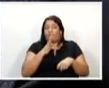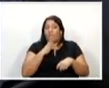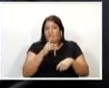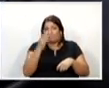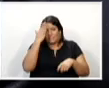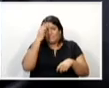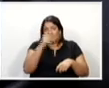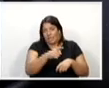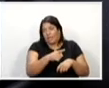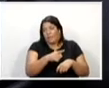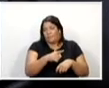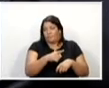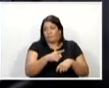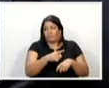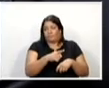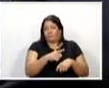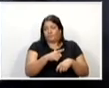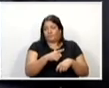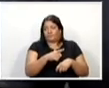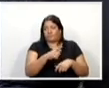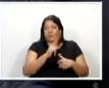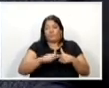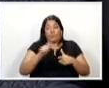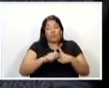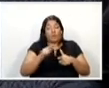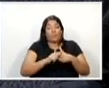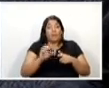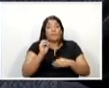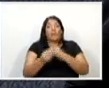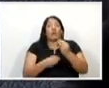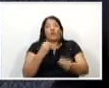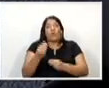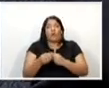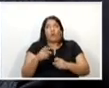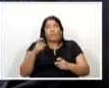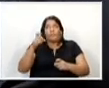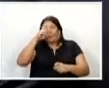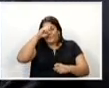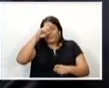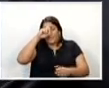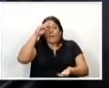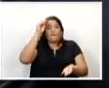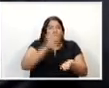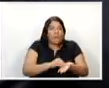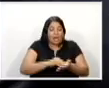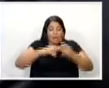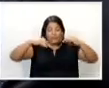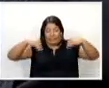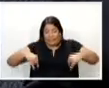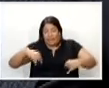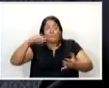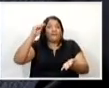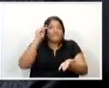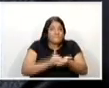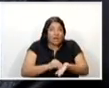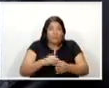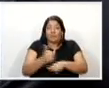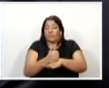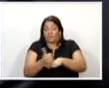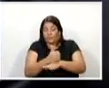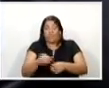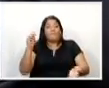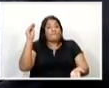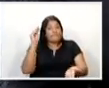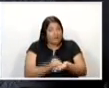assunto. E os problemas não ocorrem só por falta de hospitais, por falta de leitos, por falta de profissionais.